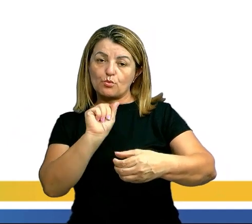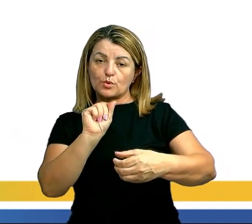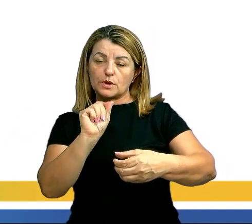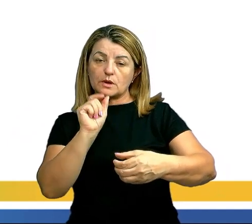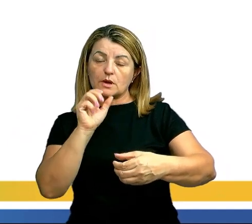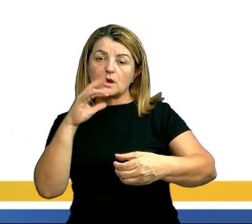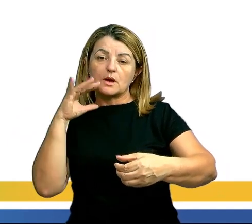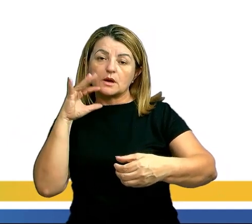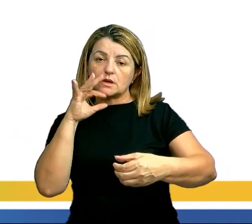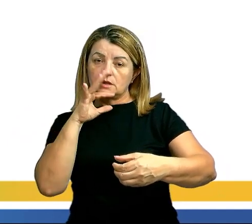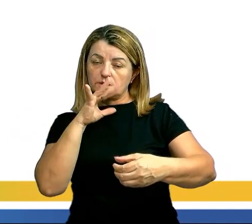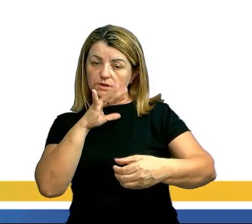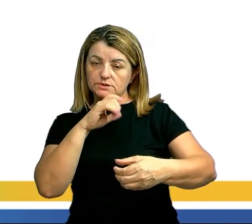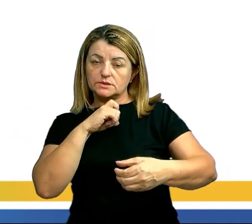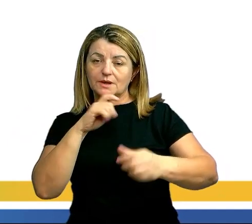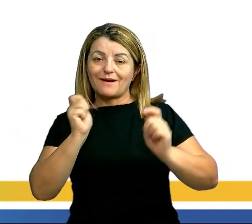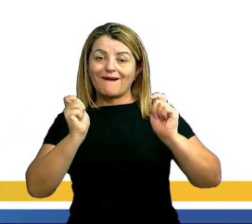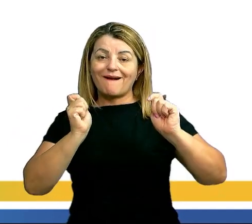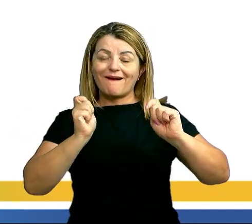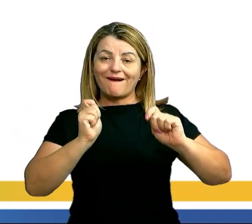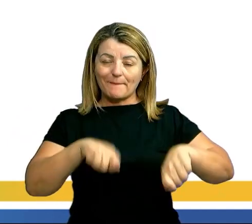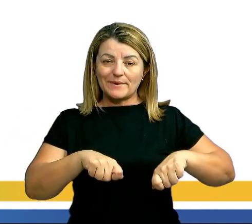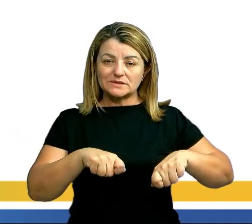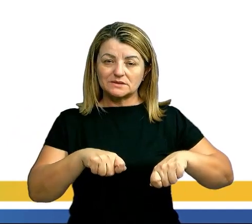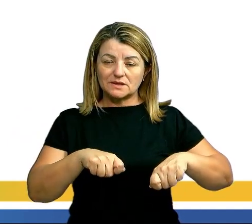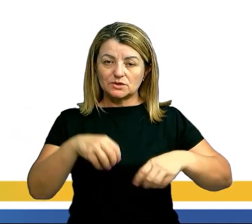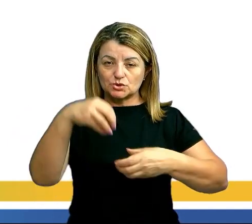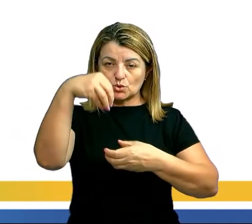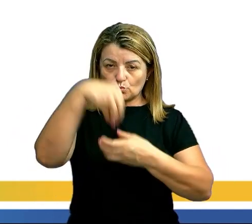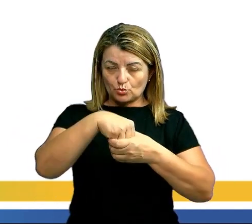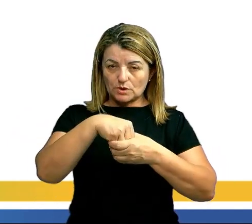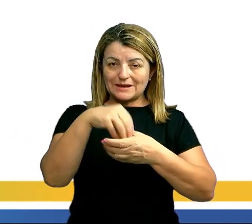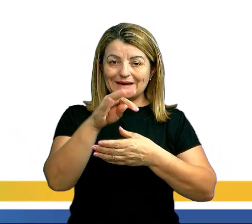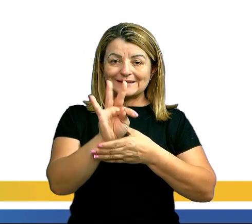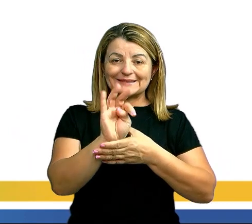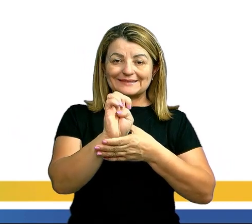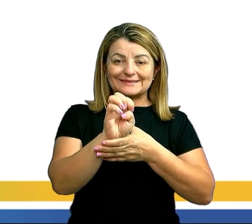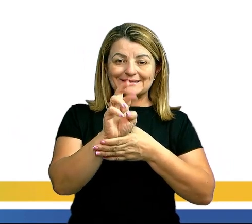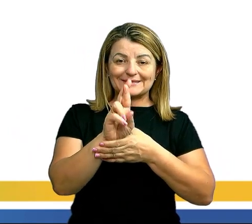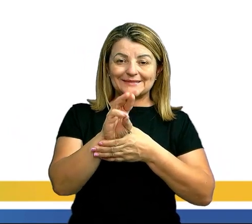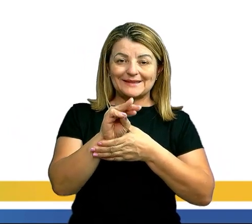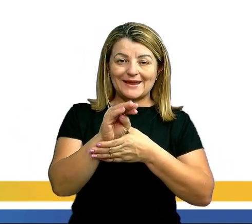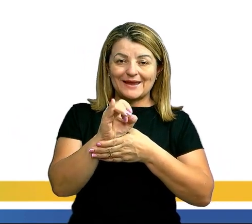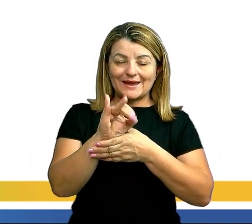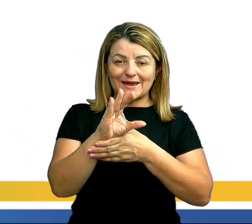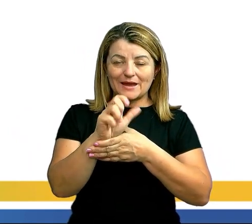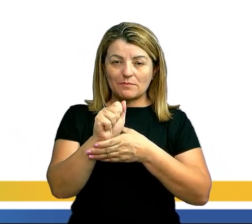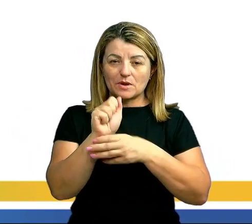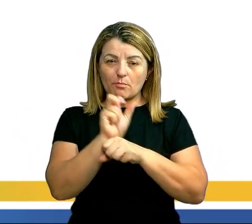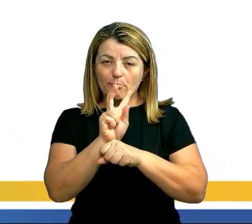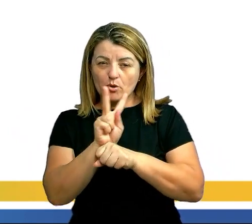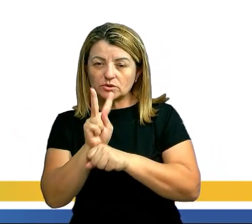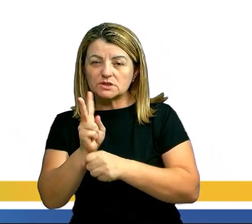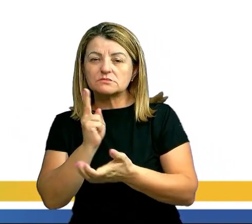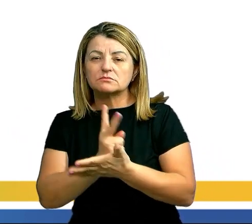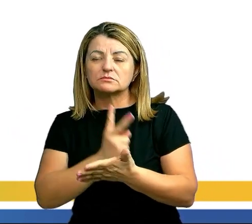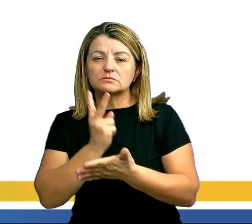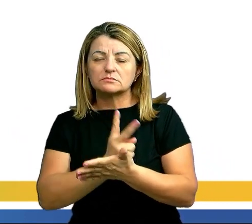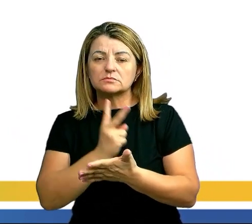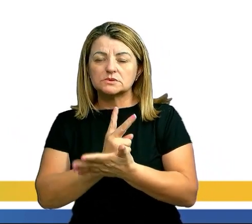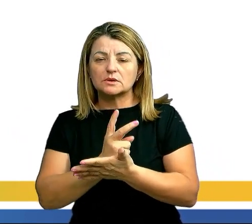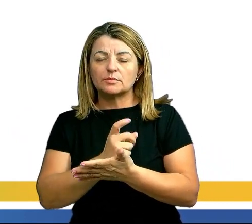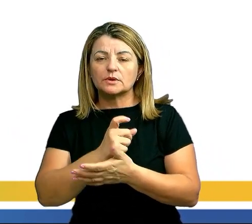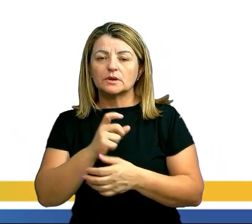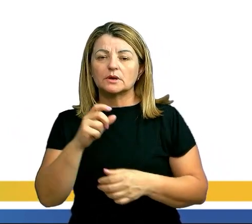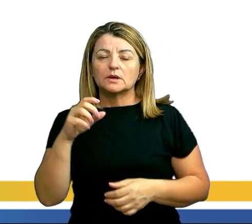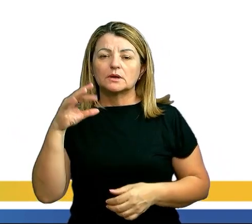térmica. A capacidade térmica é uma grandeza física que relaciona a quantidade de calor com a variação de temperatura. E